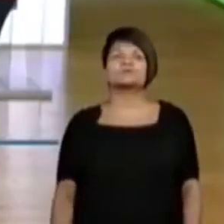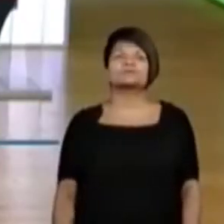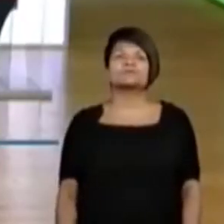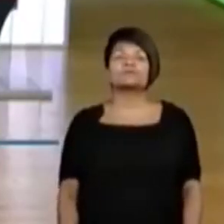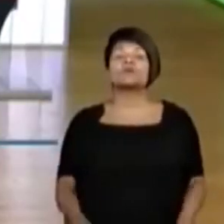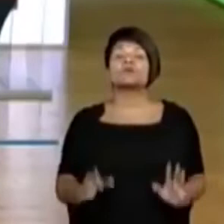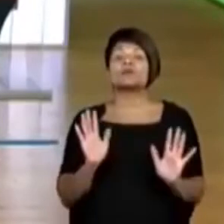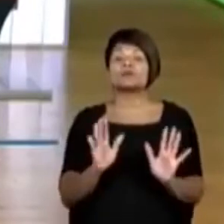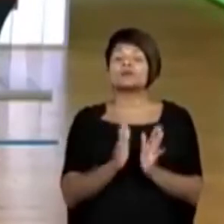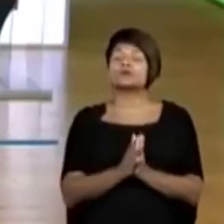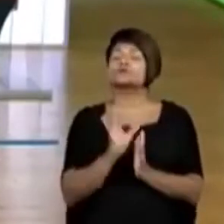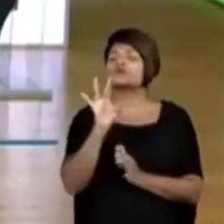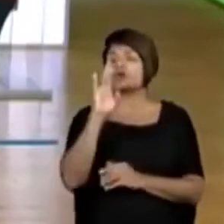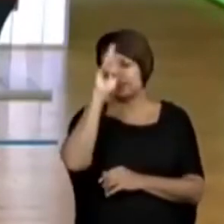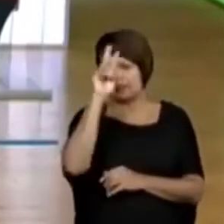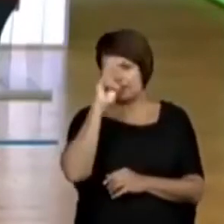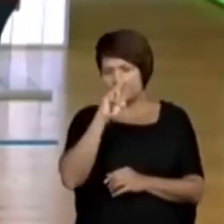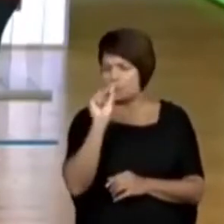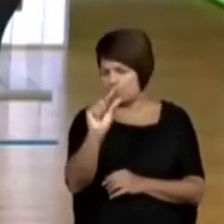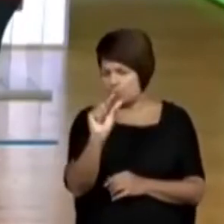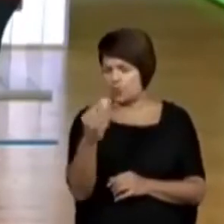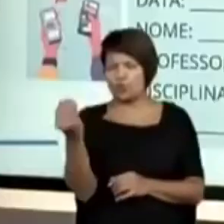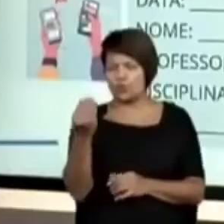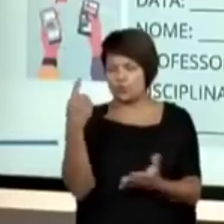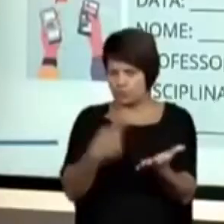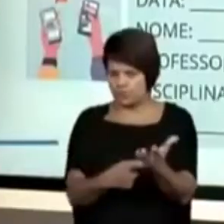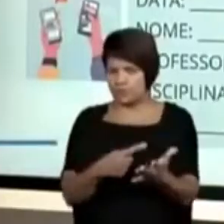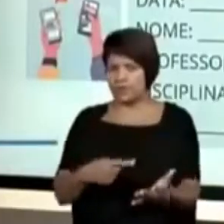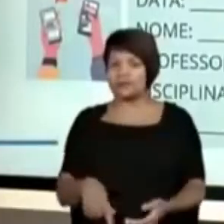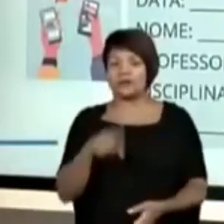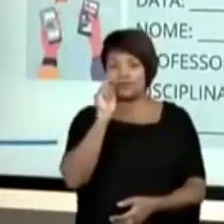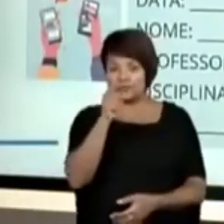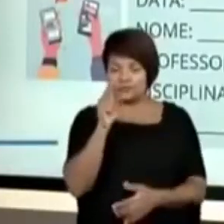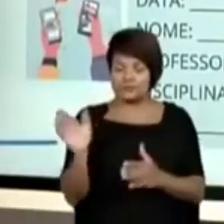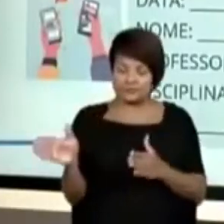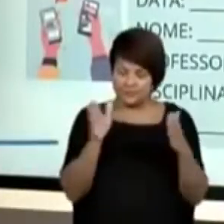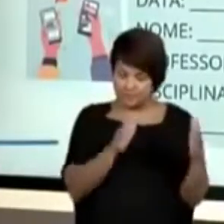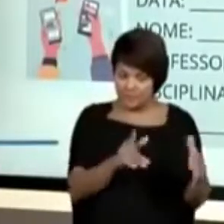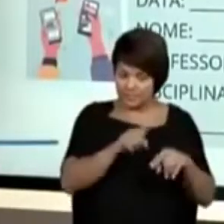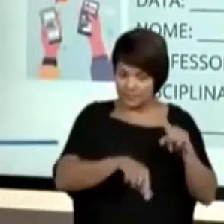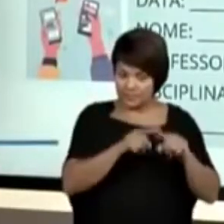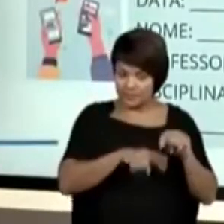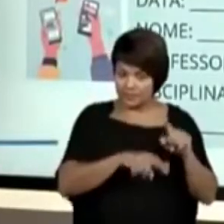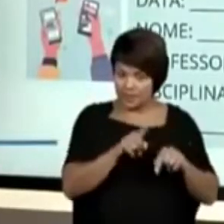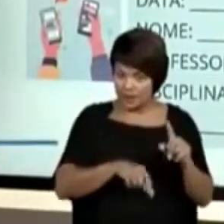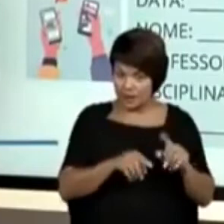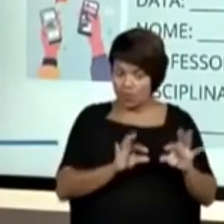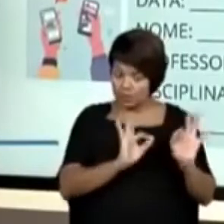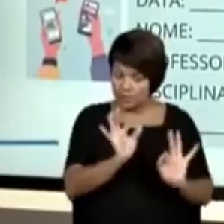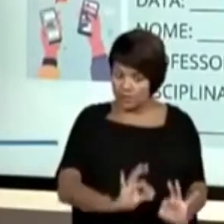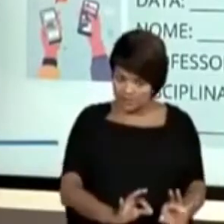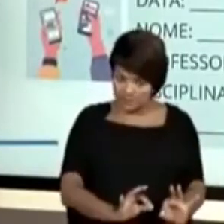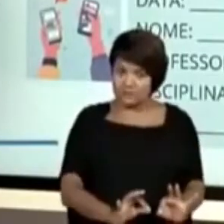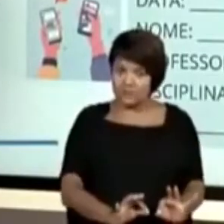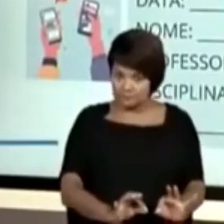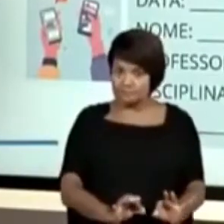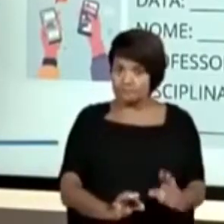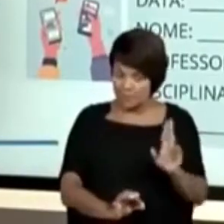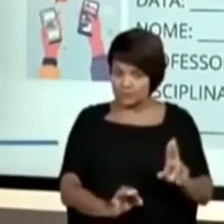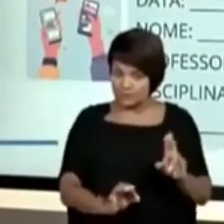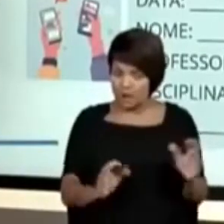para vocês relembrarem dos nossos combinados. Então, separe o material que vocês vão utilizar na aula.